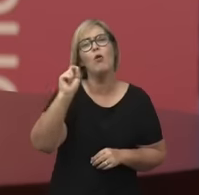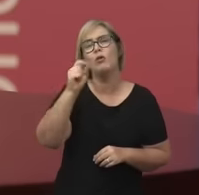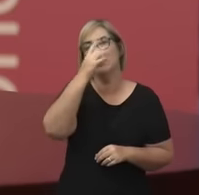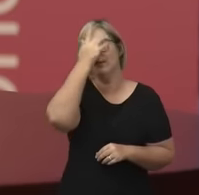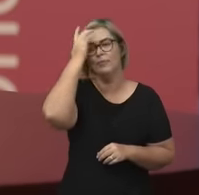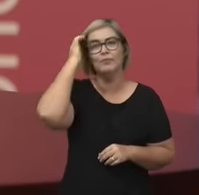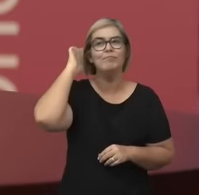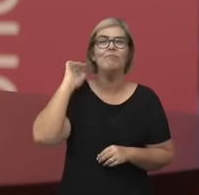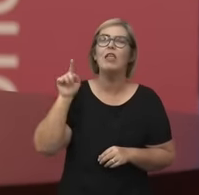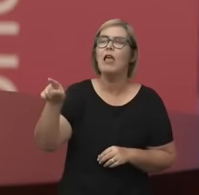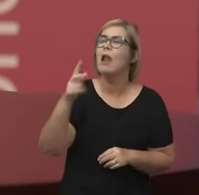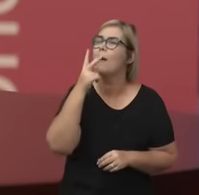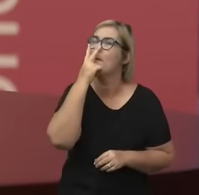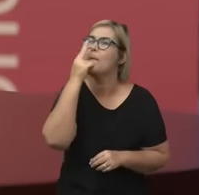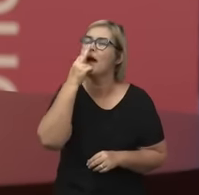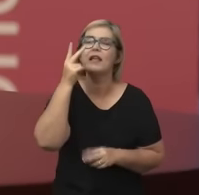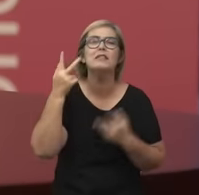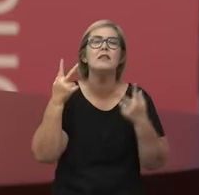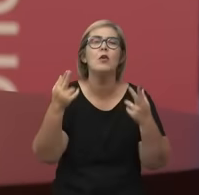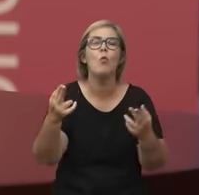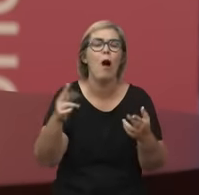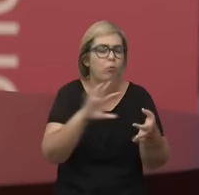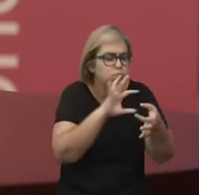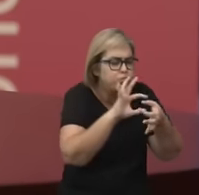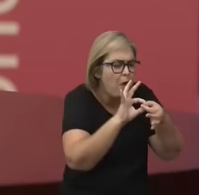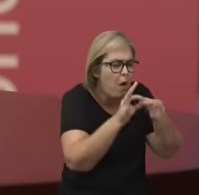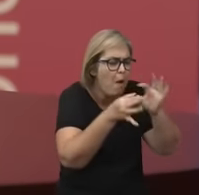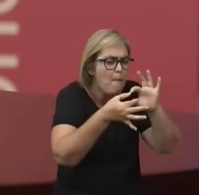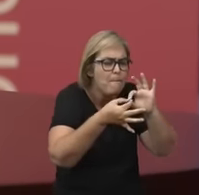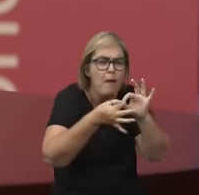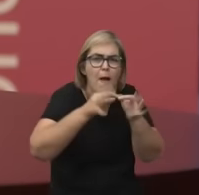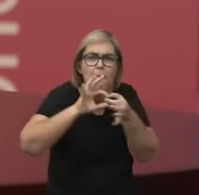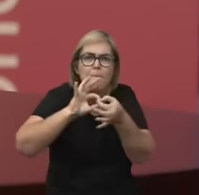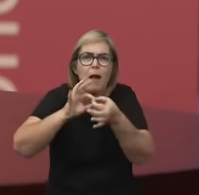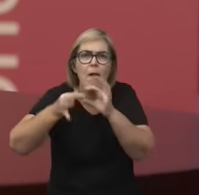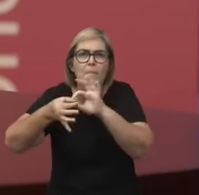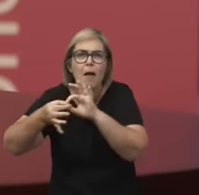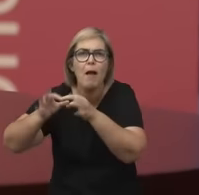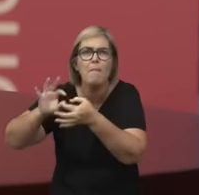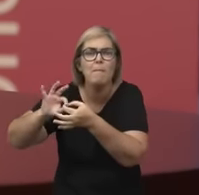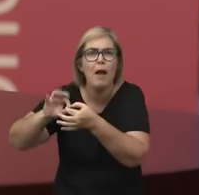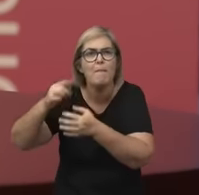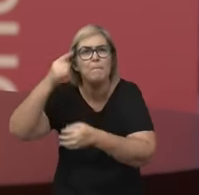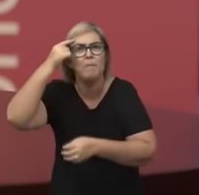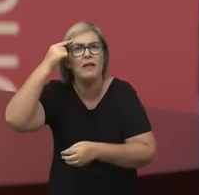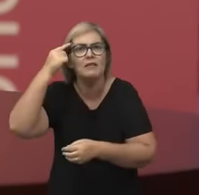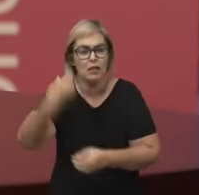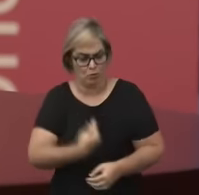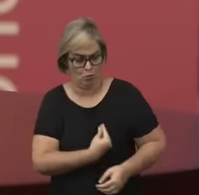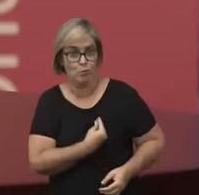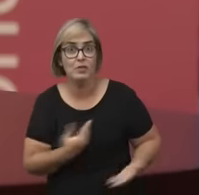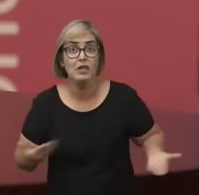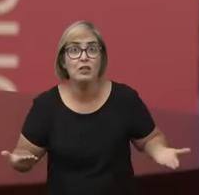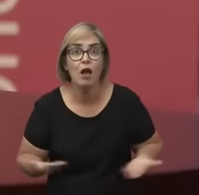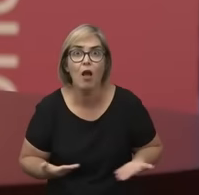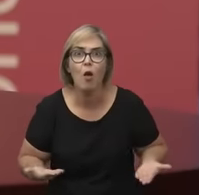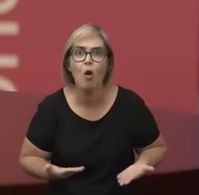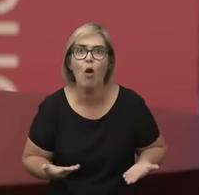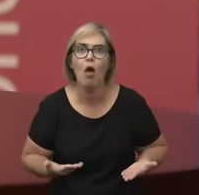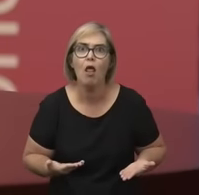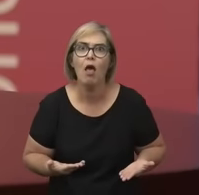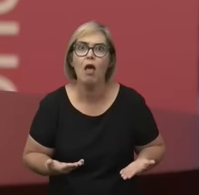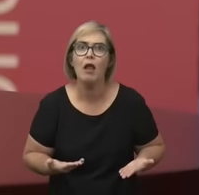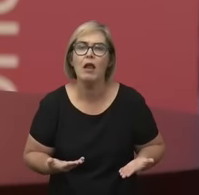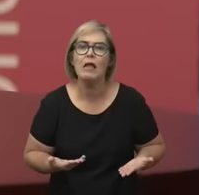tecido da história da filosofia, é um tecido que toca o presente, que está aberto e que está